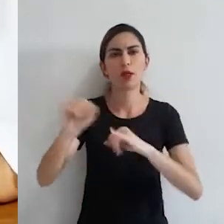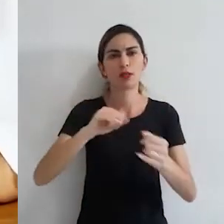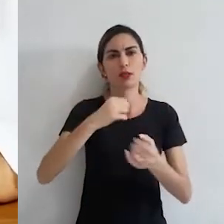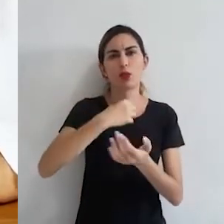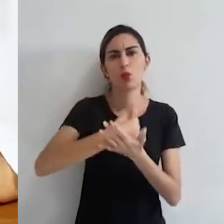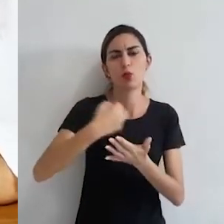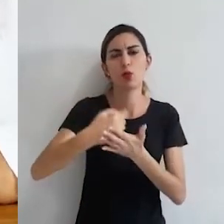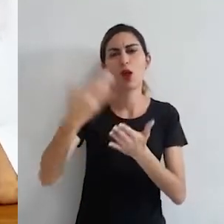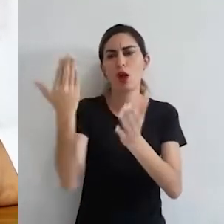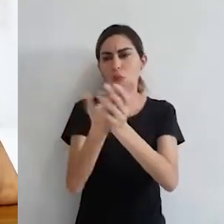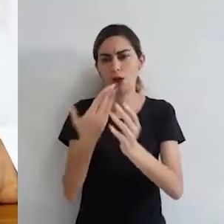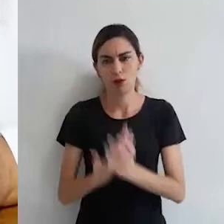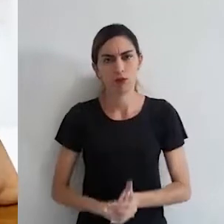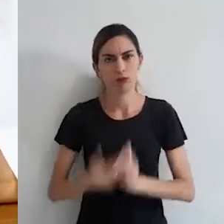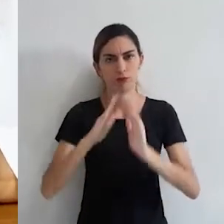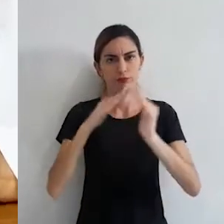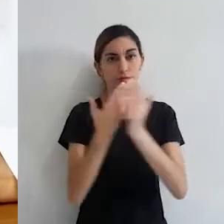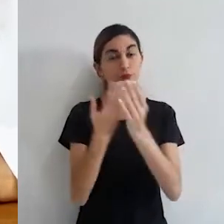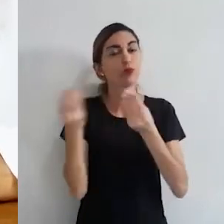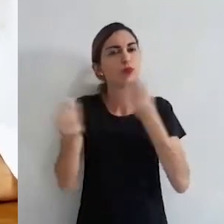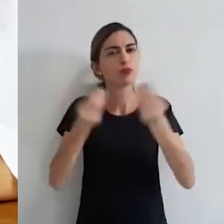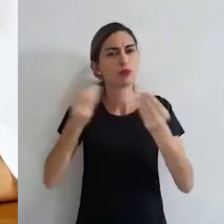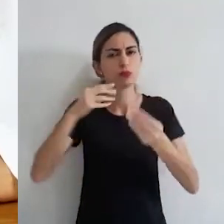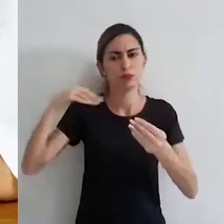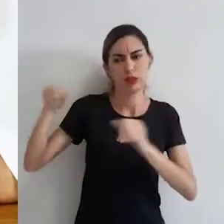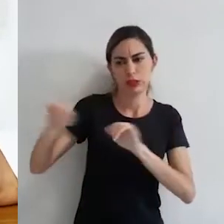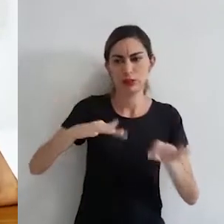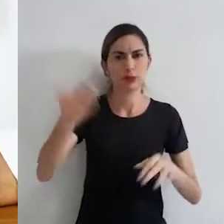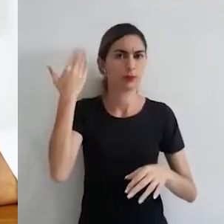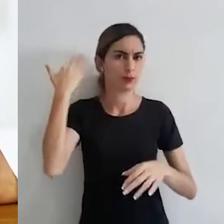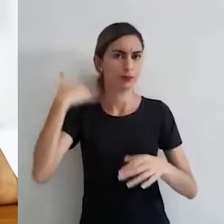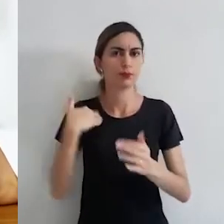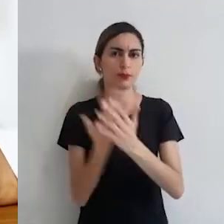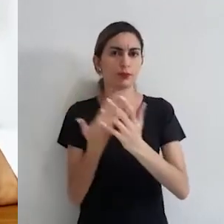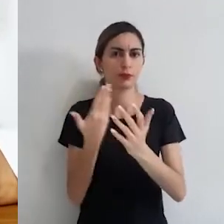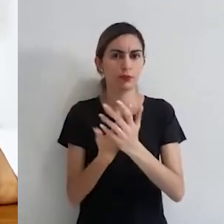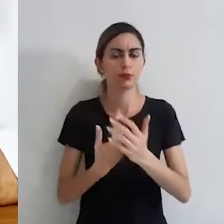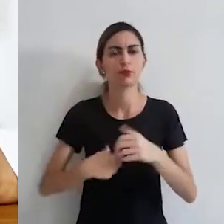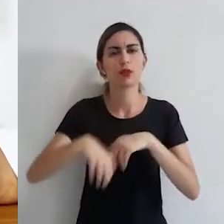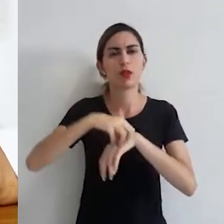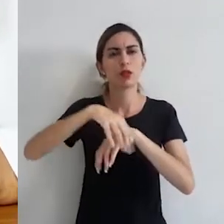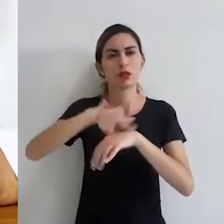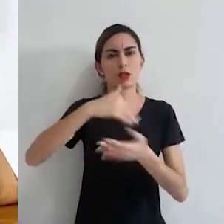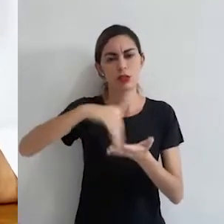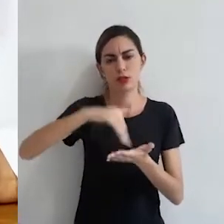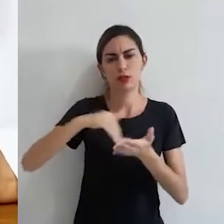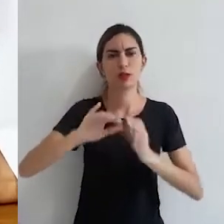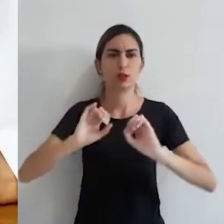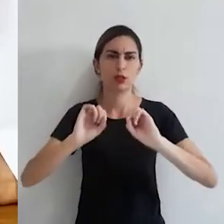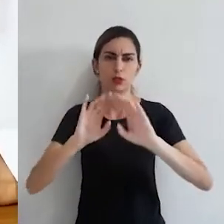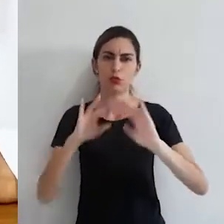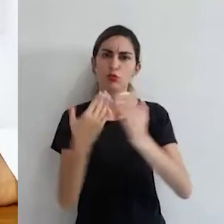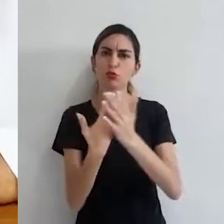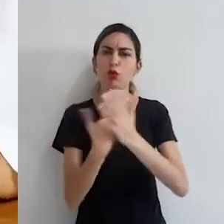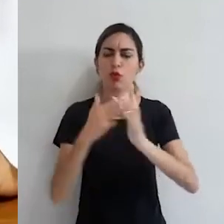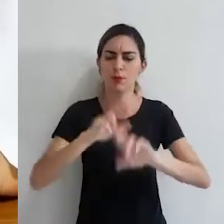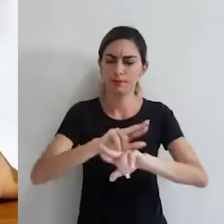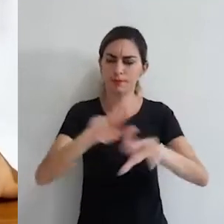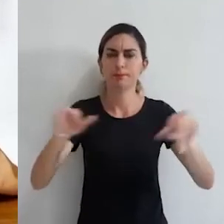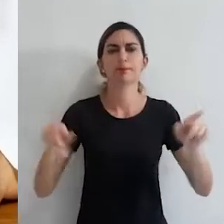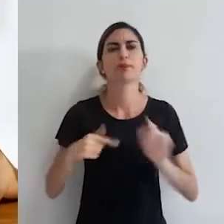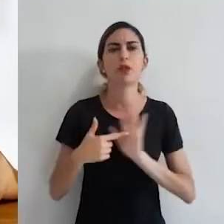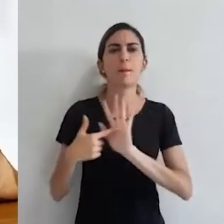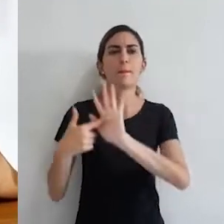escolar. Como vimos estudando desde a semana passada, as atribuições de secretaria escolar são muitas, mas cabe